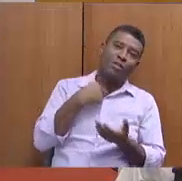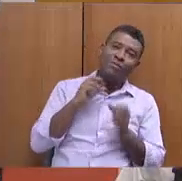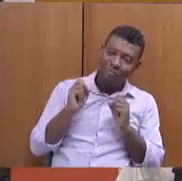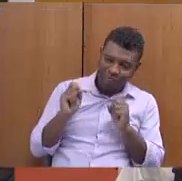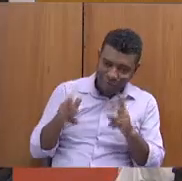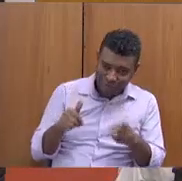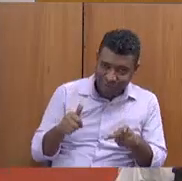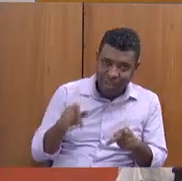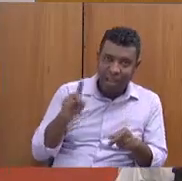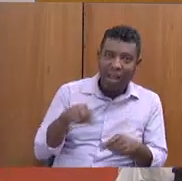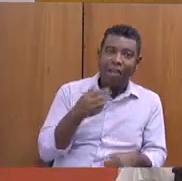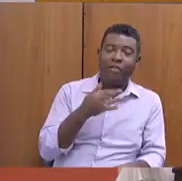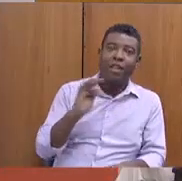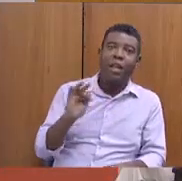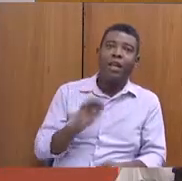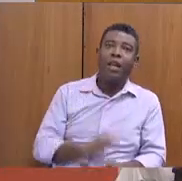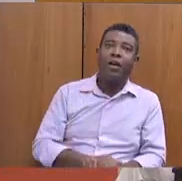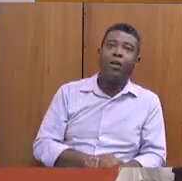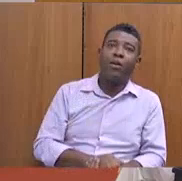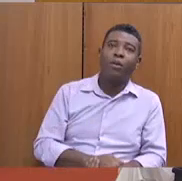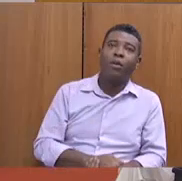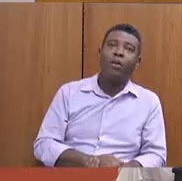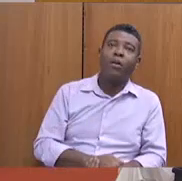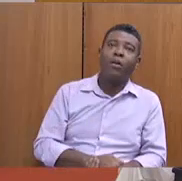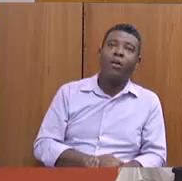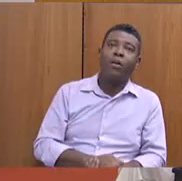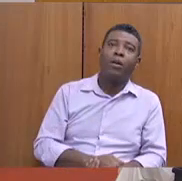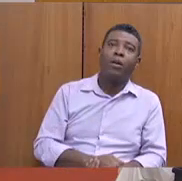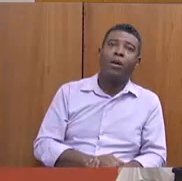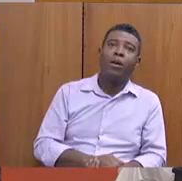Para a tréplica, dois minutos, a deputada Bela Gonçalves.